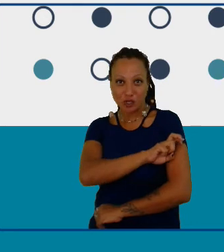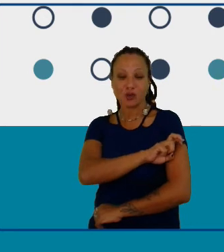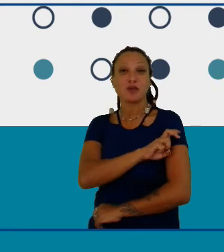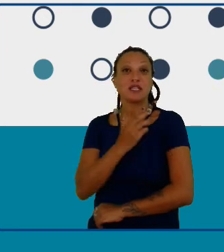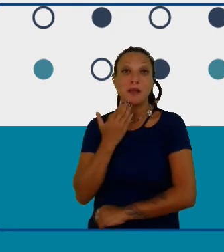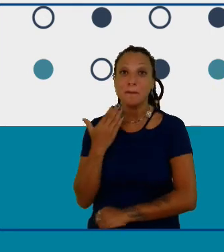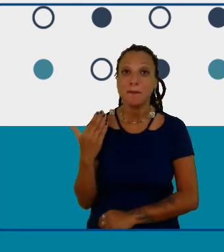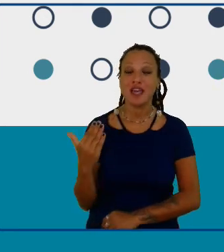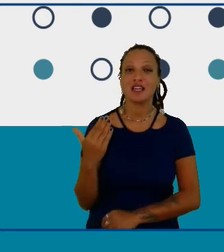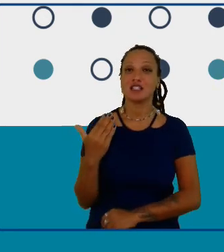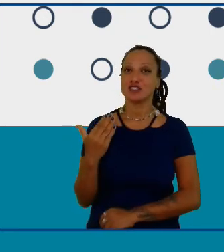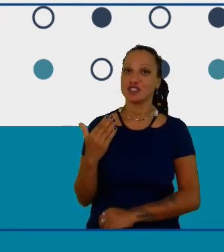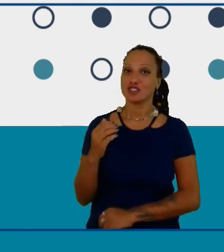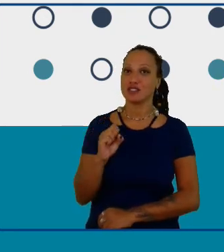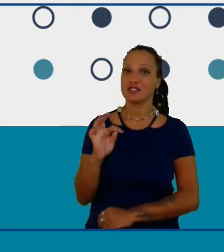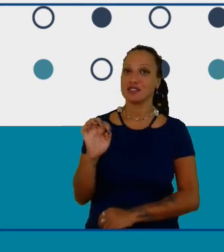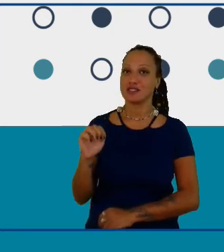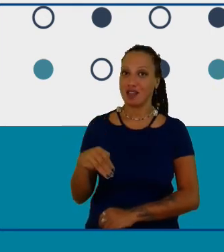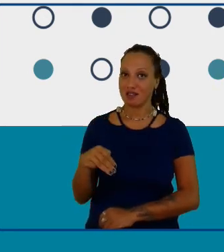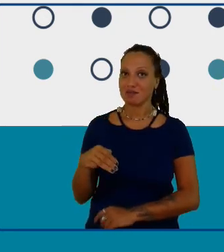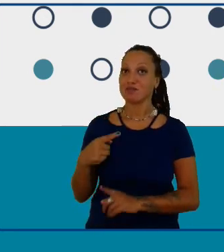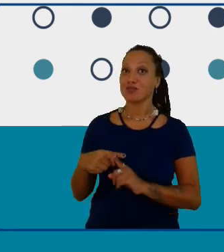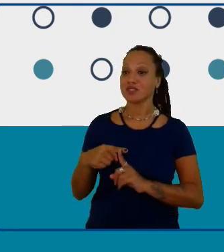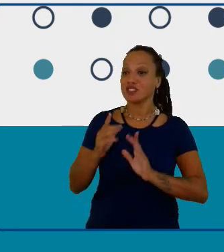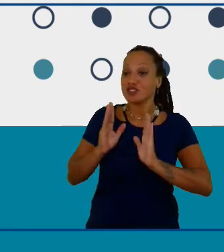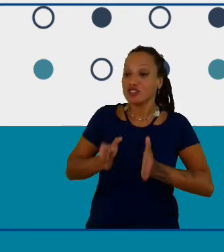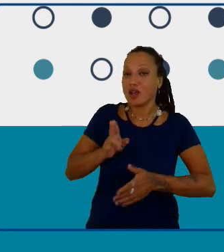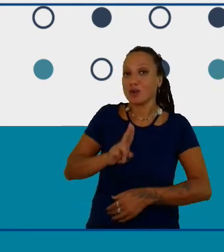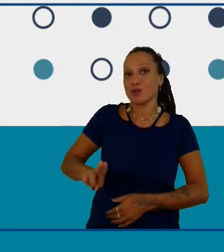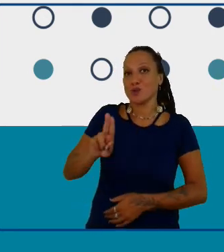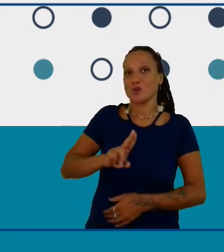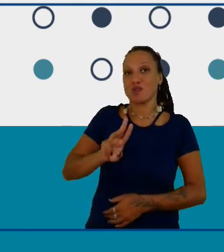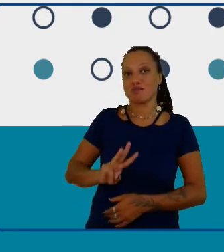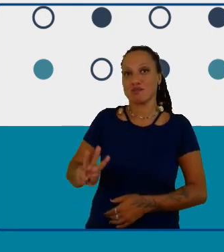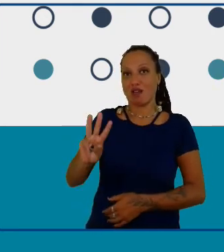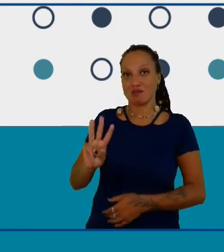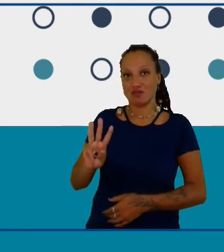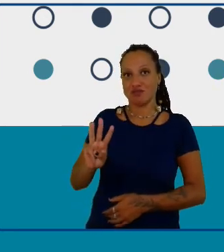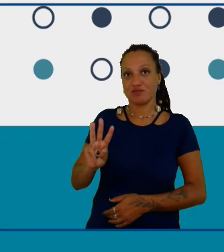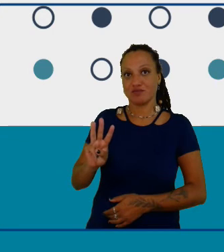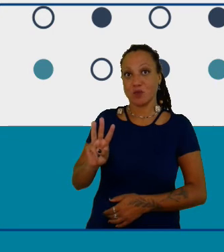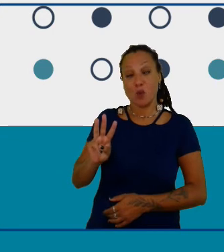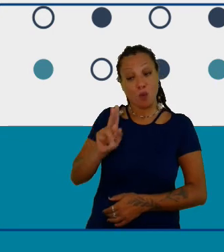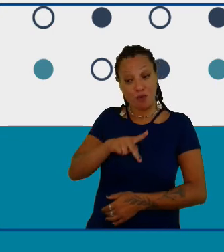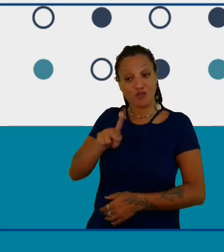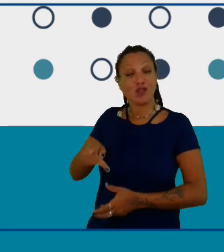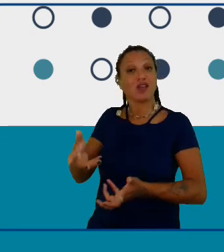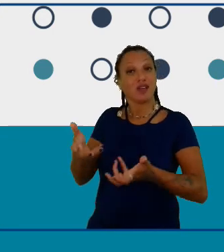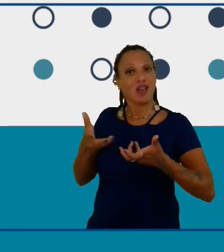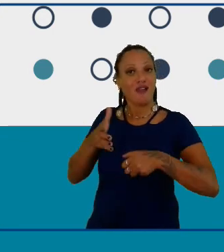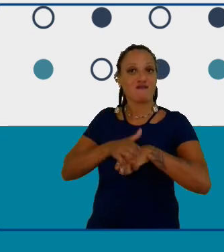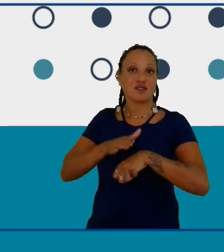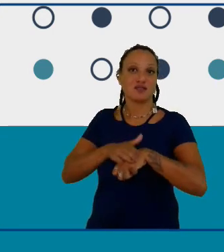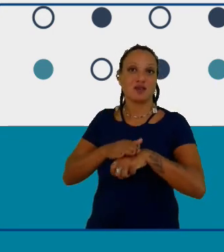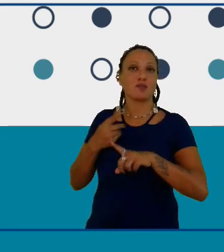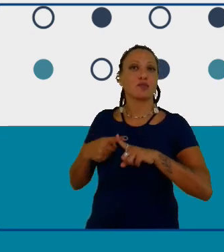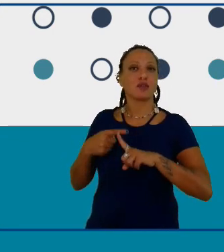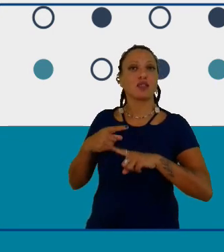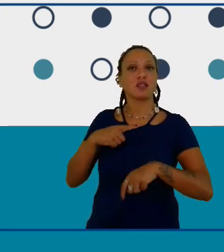usam os recursos do nosso site então eles estão querendo fazer isso eles têm mais flexibilidade